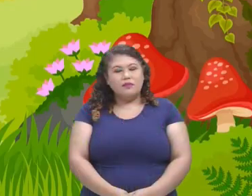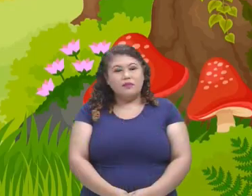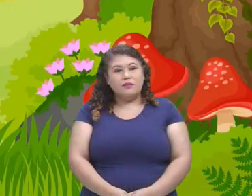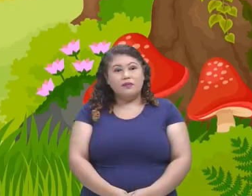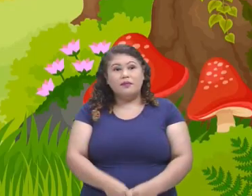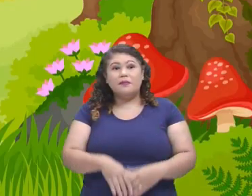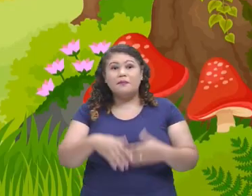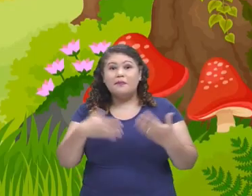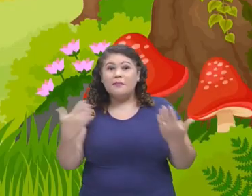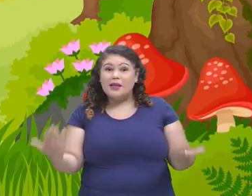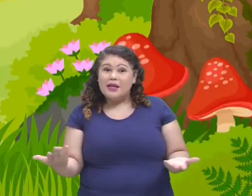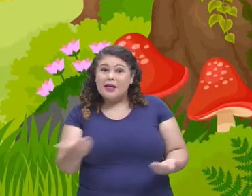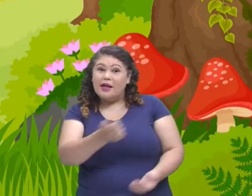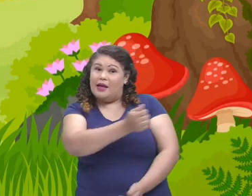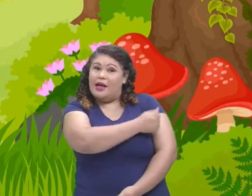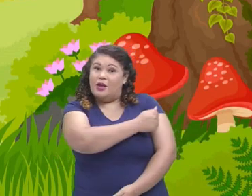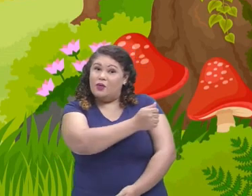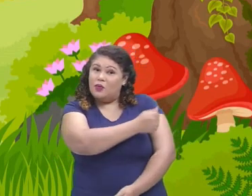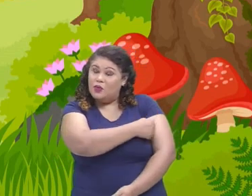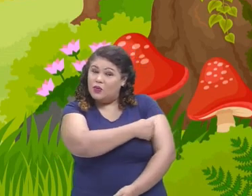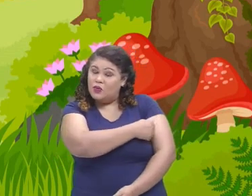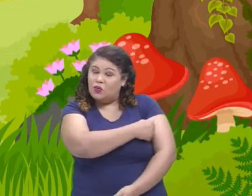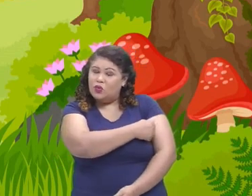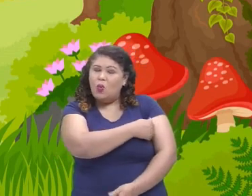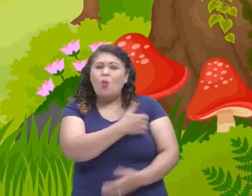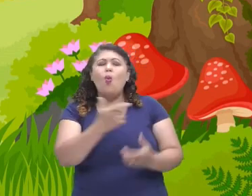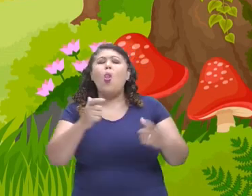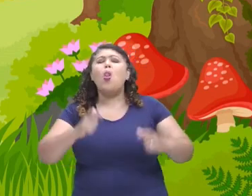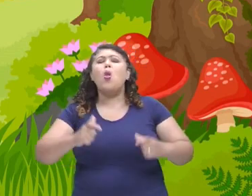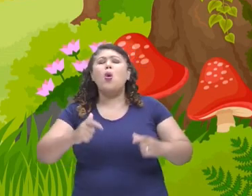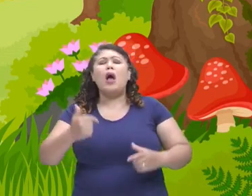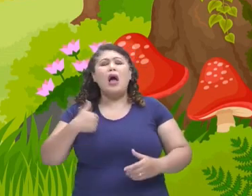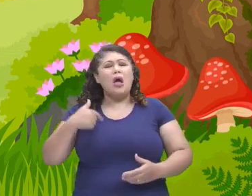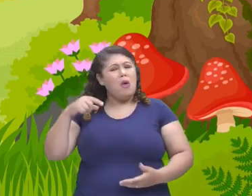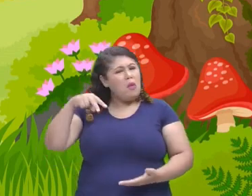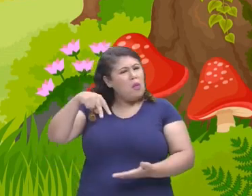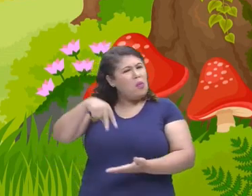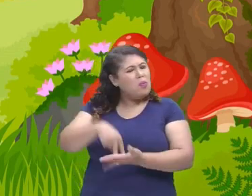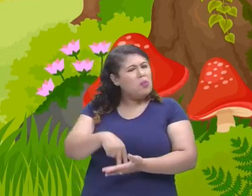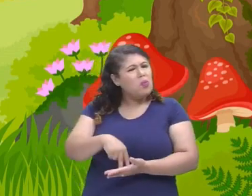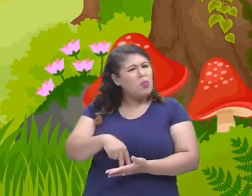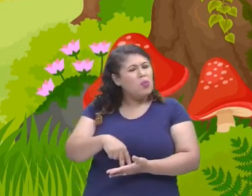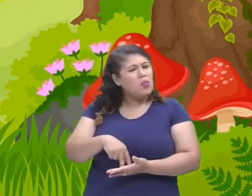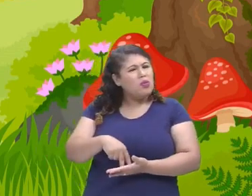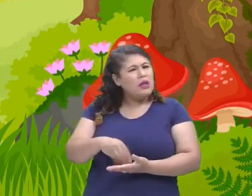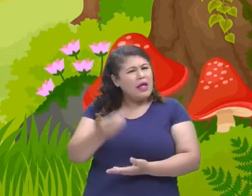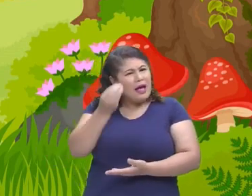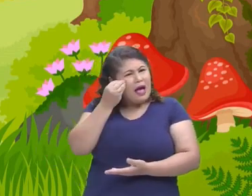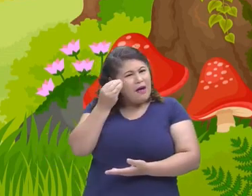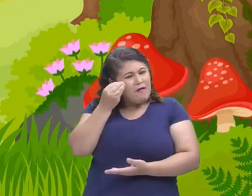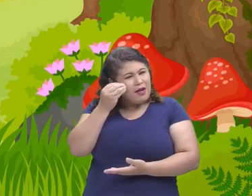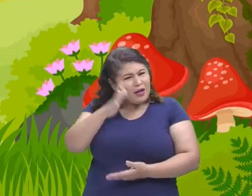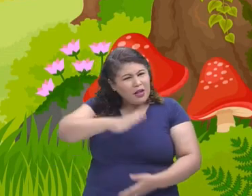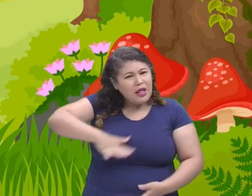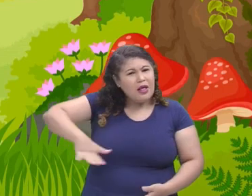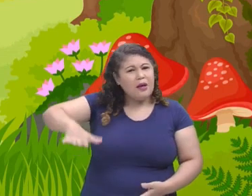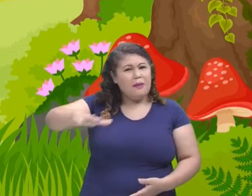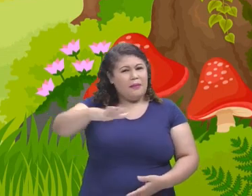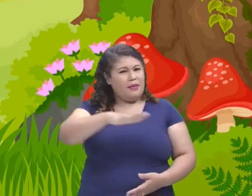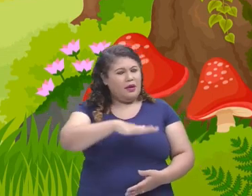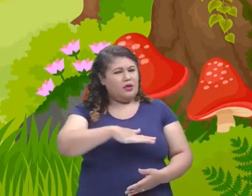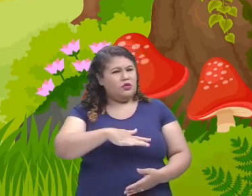Crianças, onde é que nós estamos nesse cenário, nesse ambiente maravilhoso?